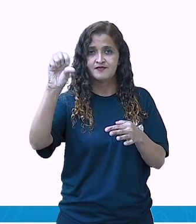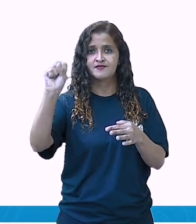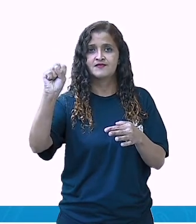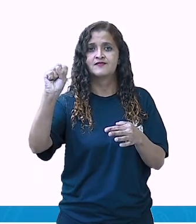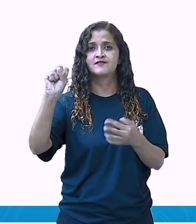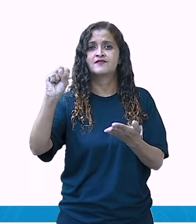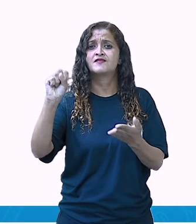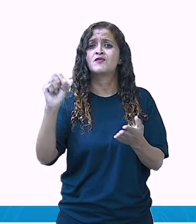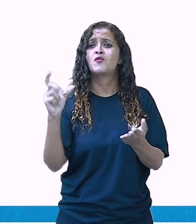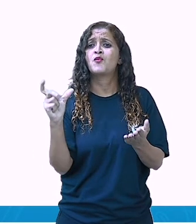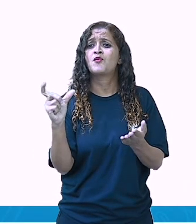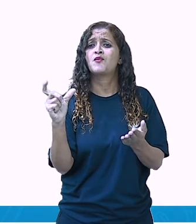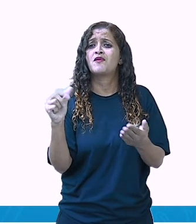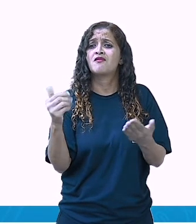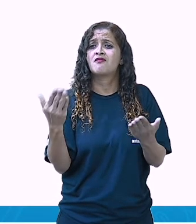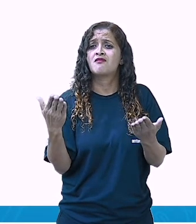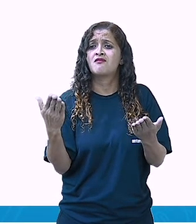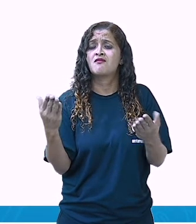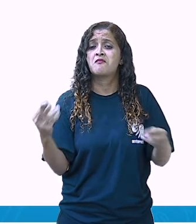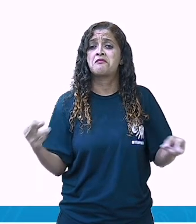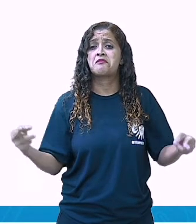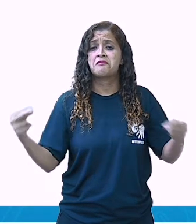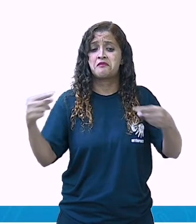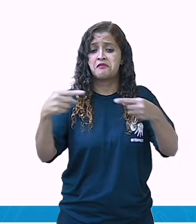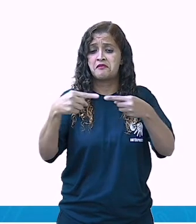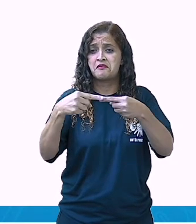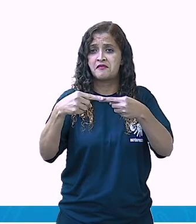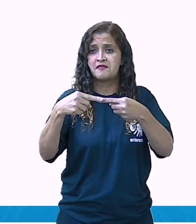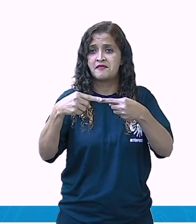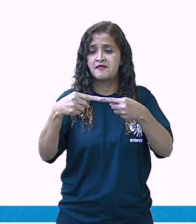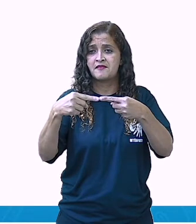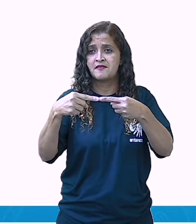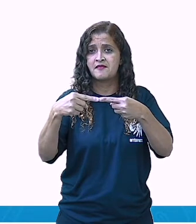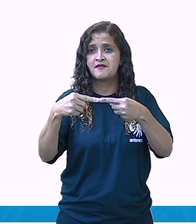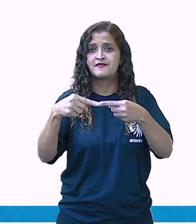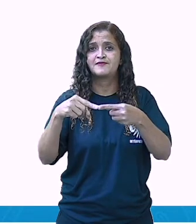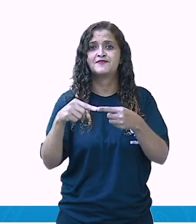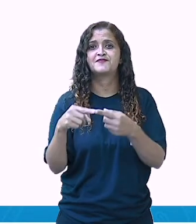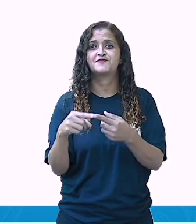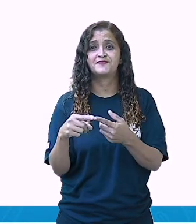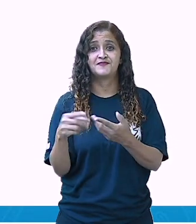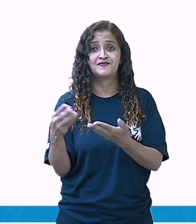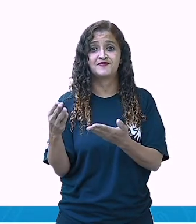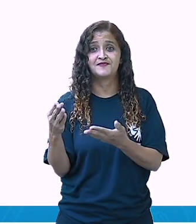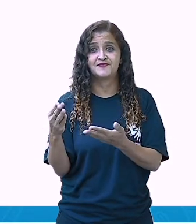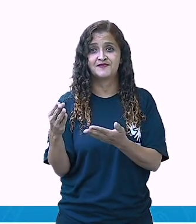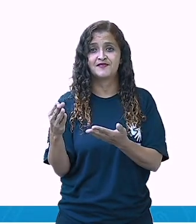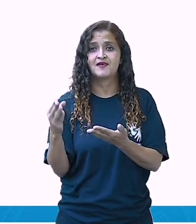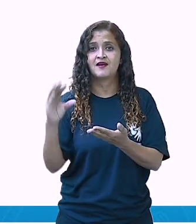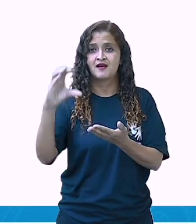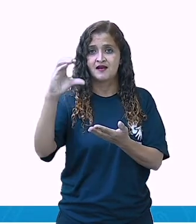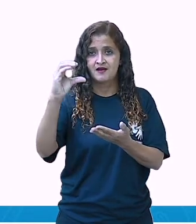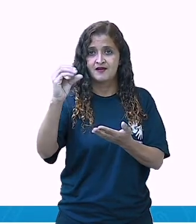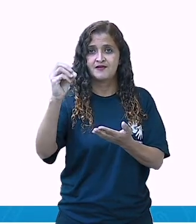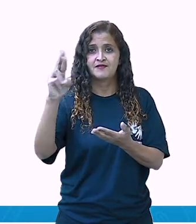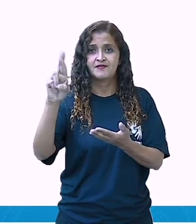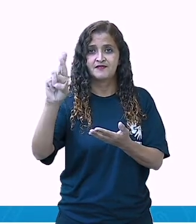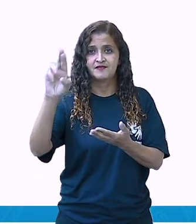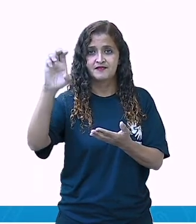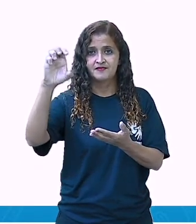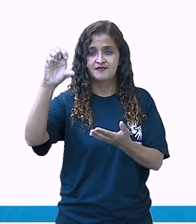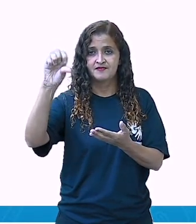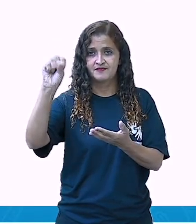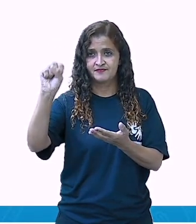Qual palavra a gente pode tirar aqui do poema? Borboletas de muitas cores. Olha aqui, ó. Essa